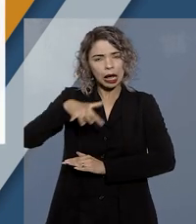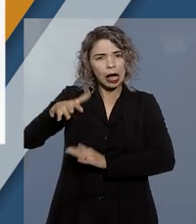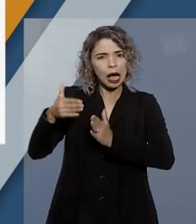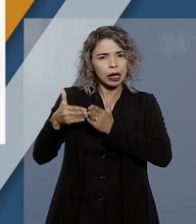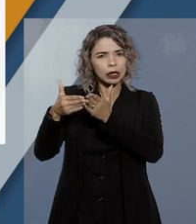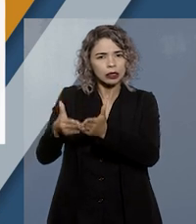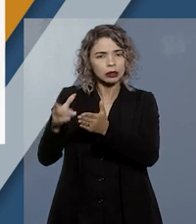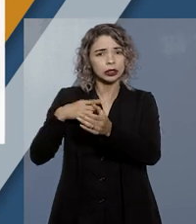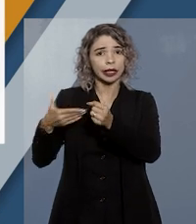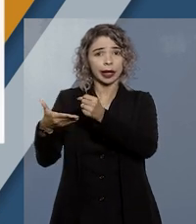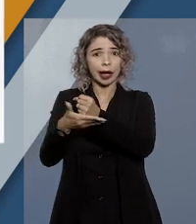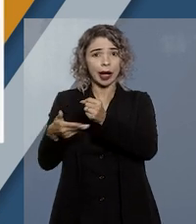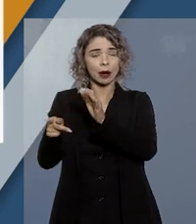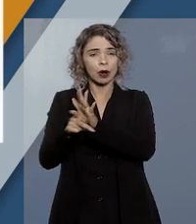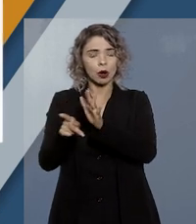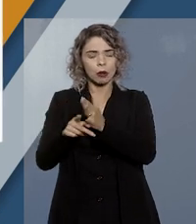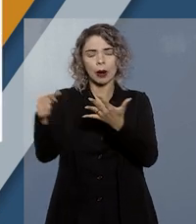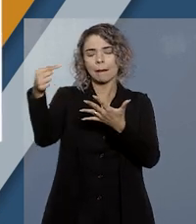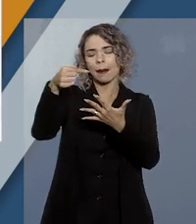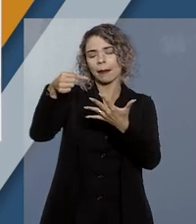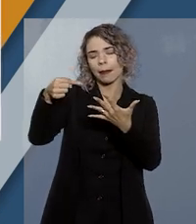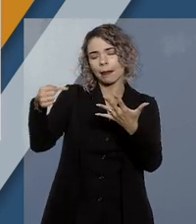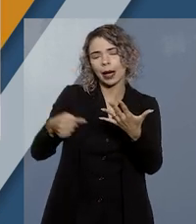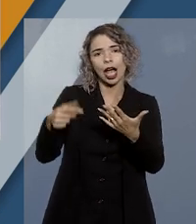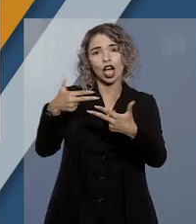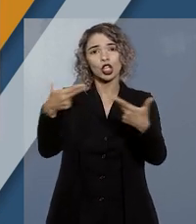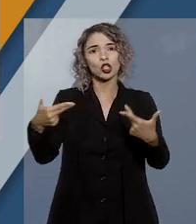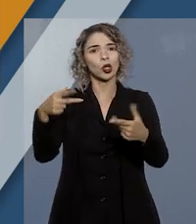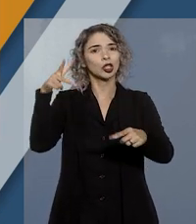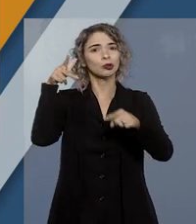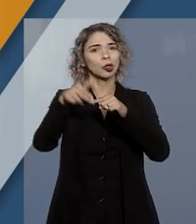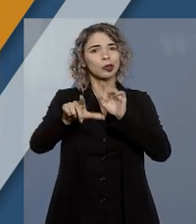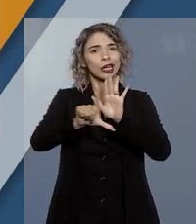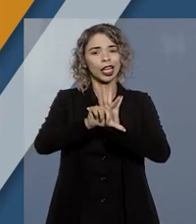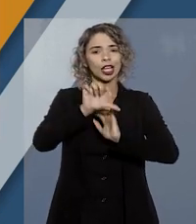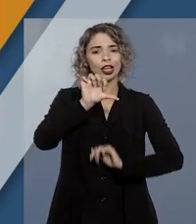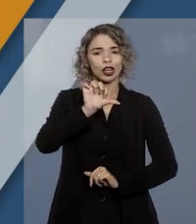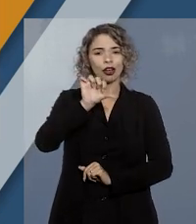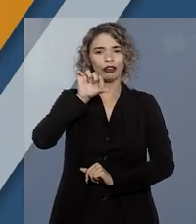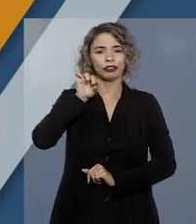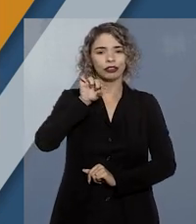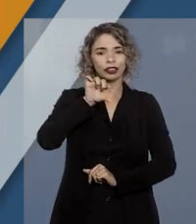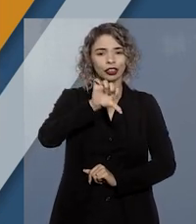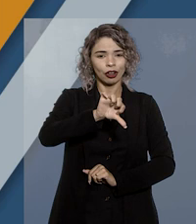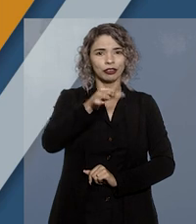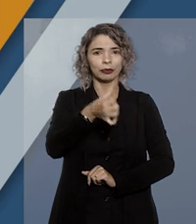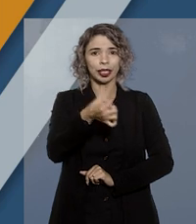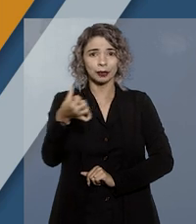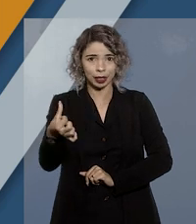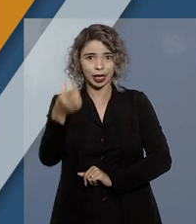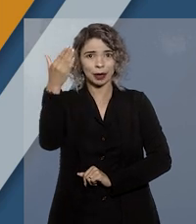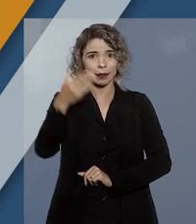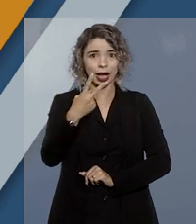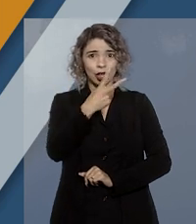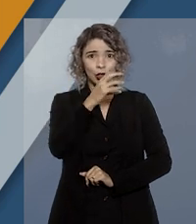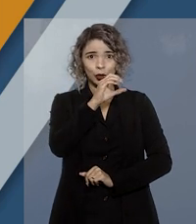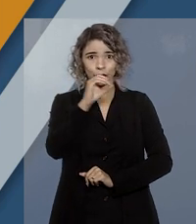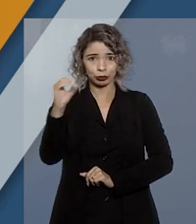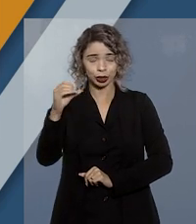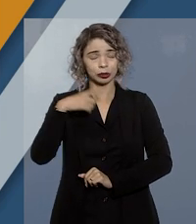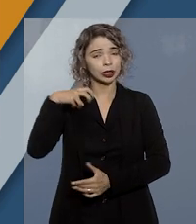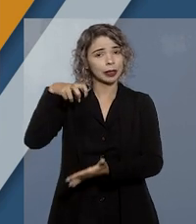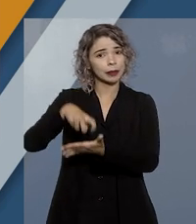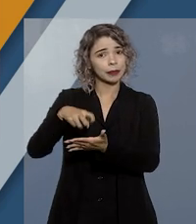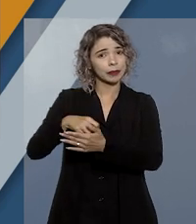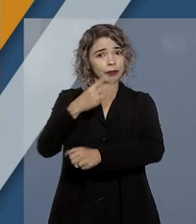Autoridade Marítima se baseou no lançamento ao mar de substâncias proibidas pela Lei nº 9.966, de 2000. A